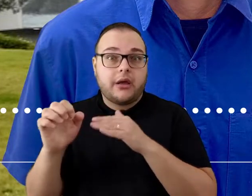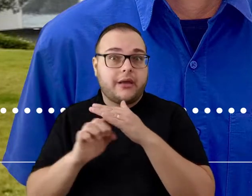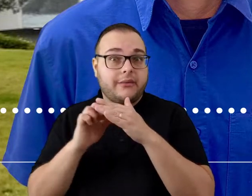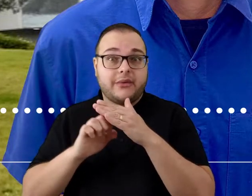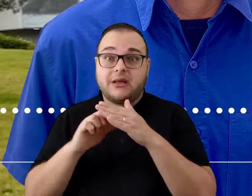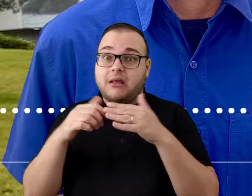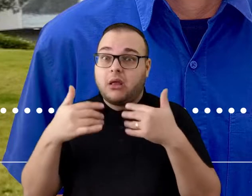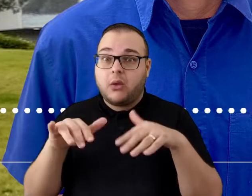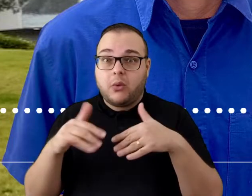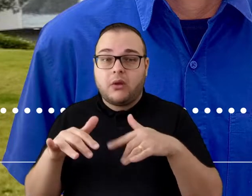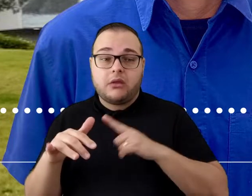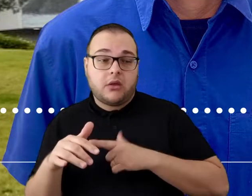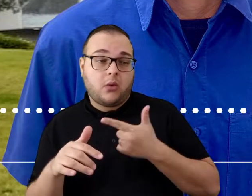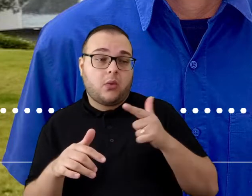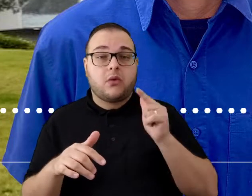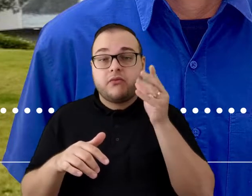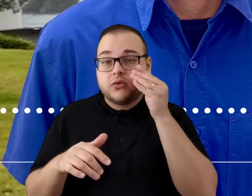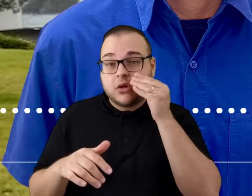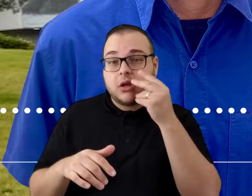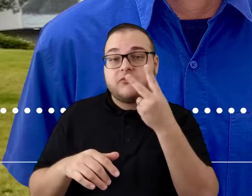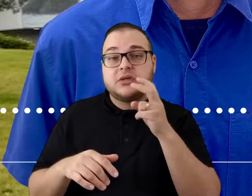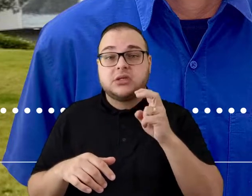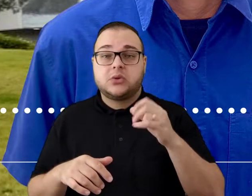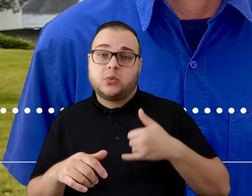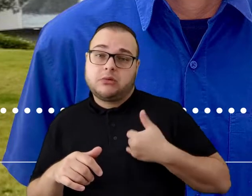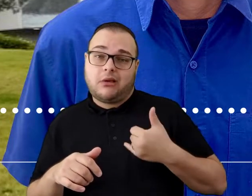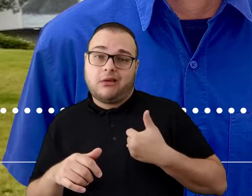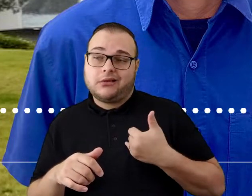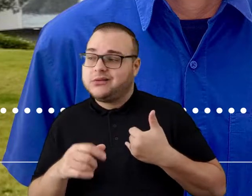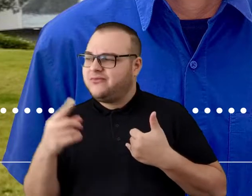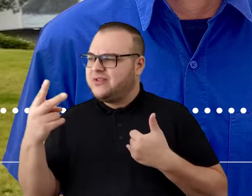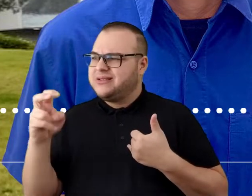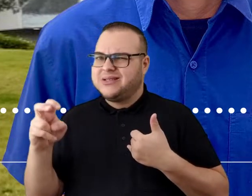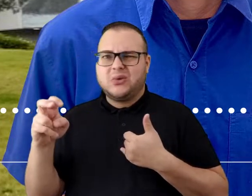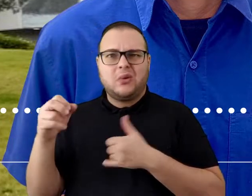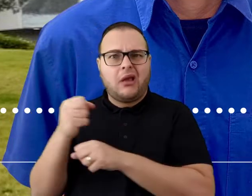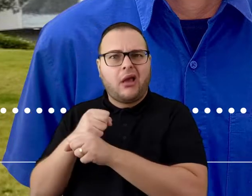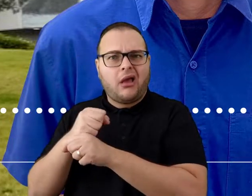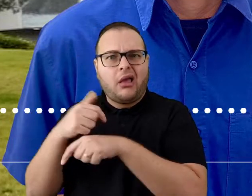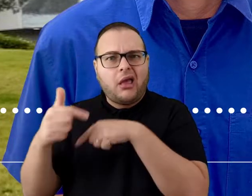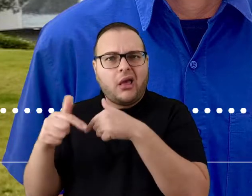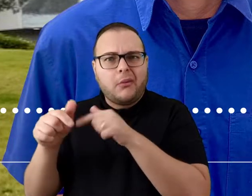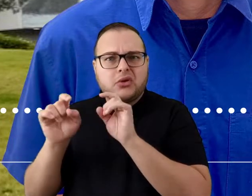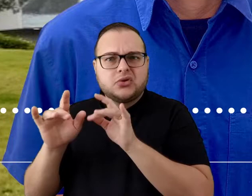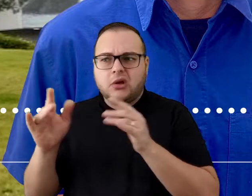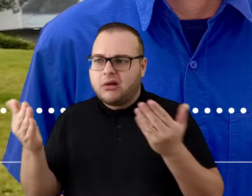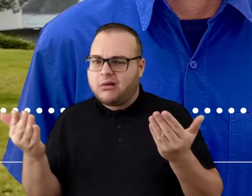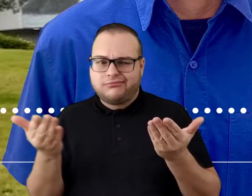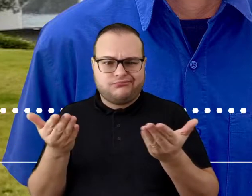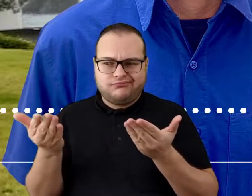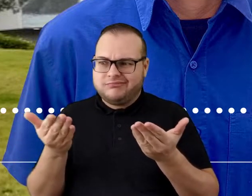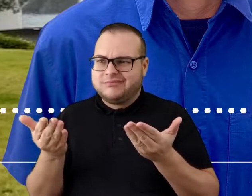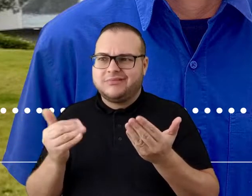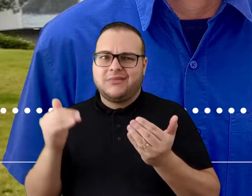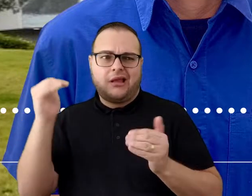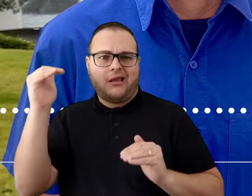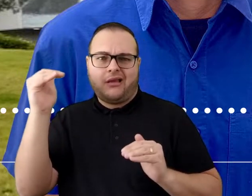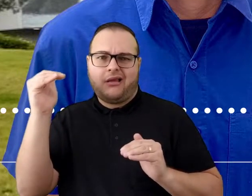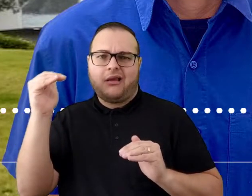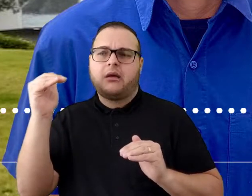colaborador que tem 25 anos de vida. Então, essa junção de pessoas mais novas com pessoas mais velhas